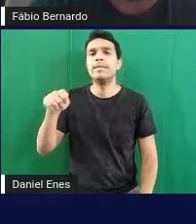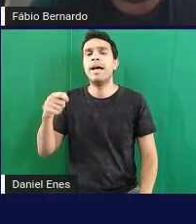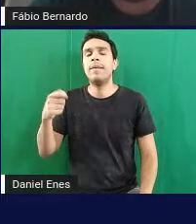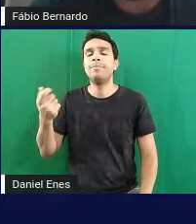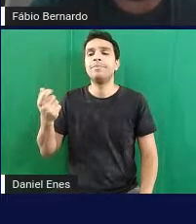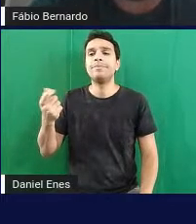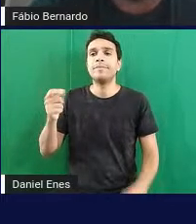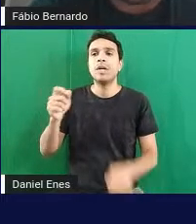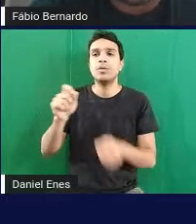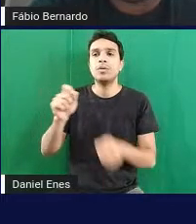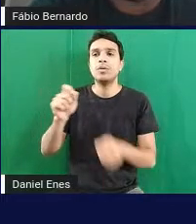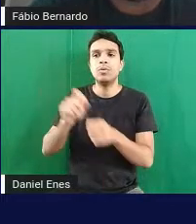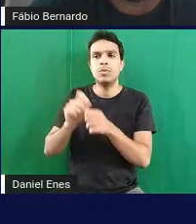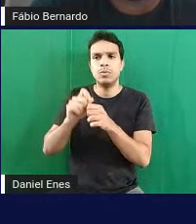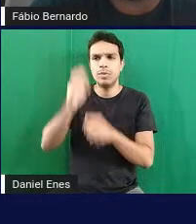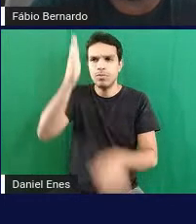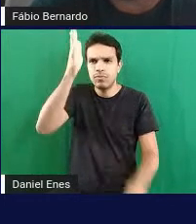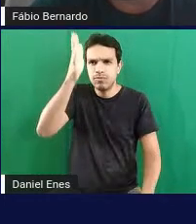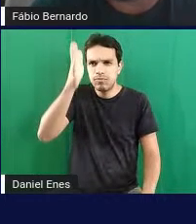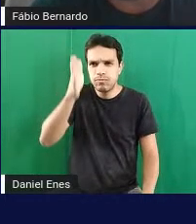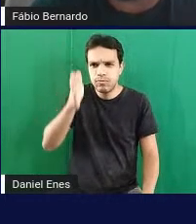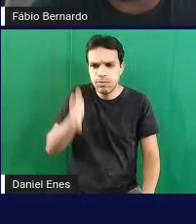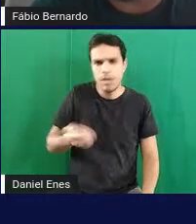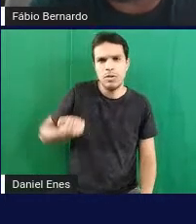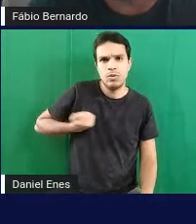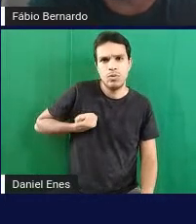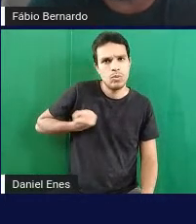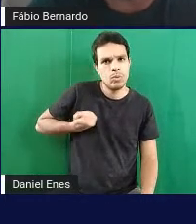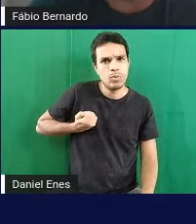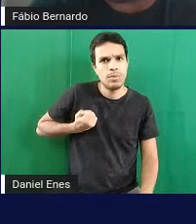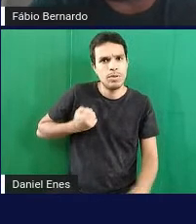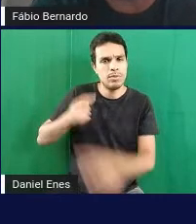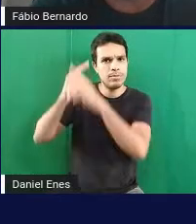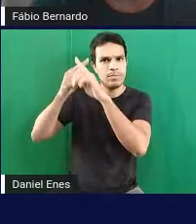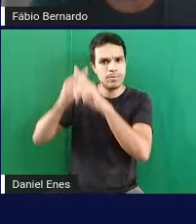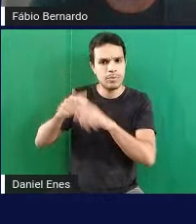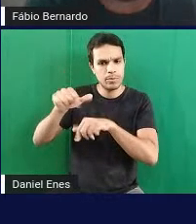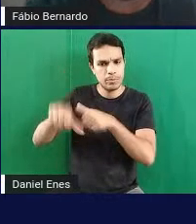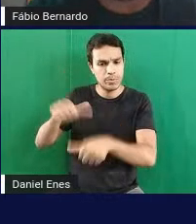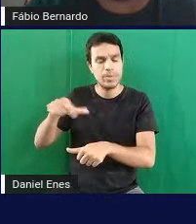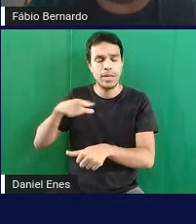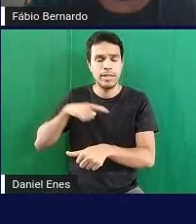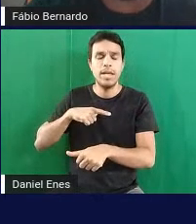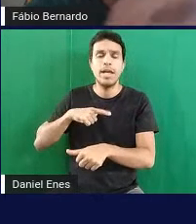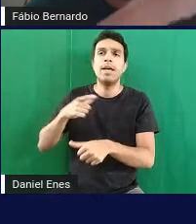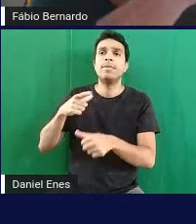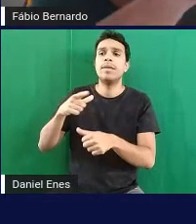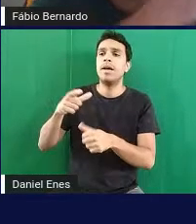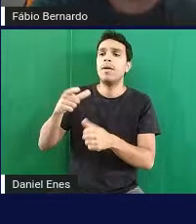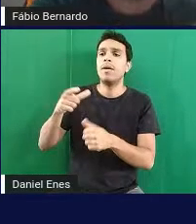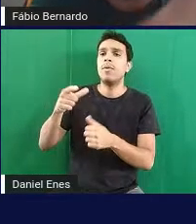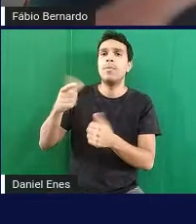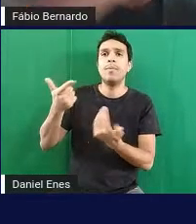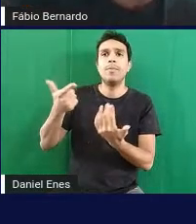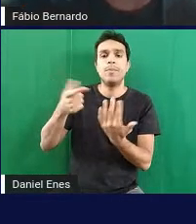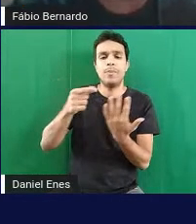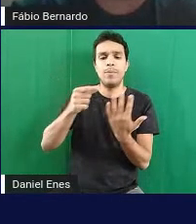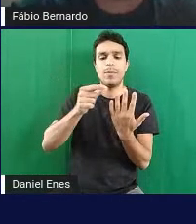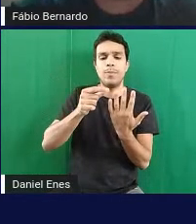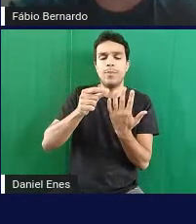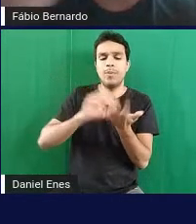soroban porque imagina que o braille é uma língua é um texto que sai né em um formato